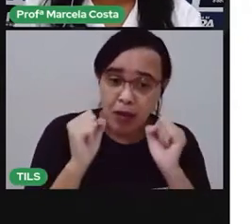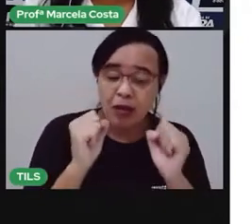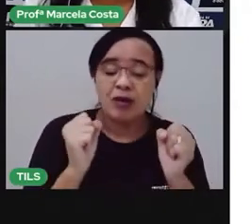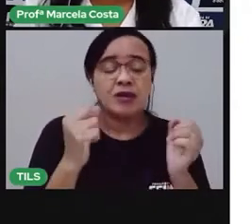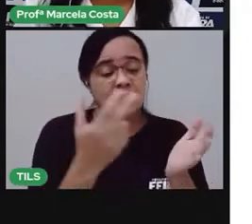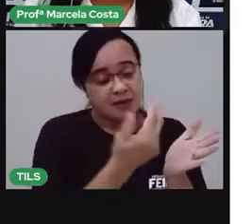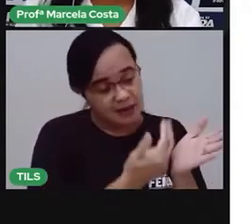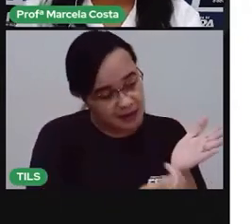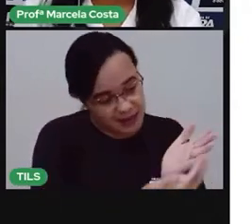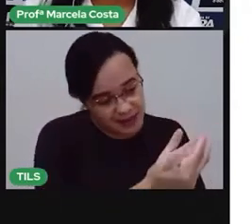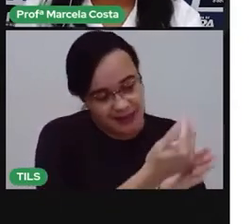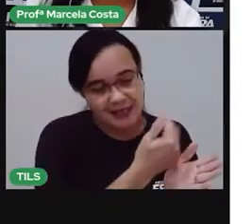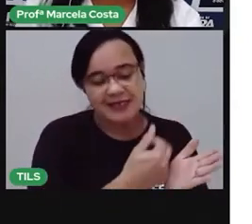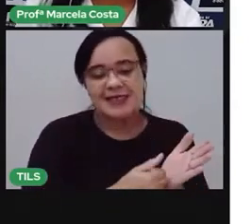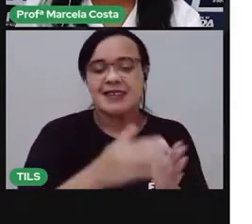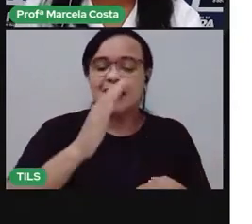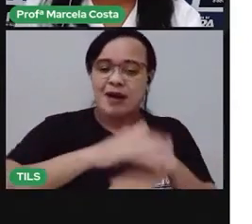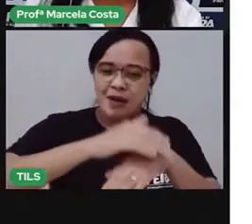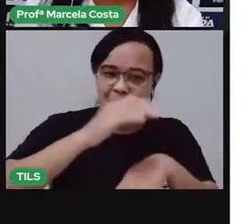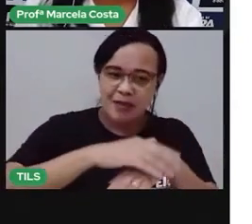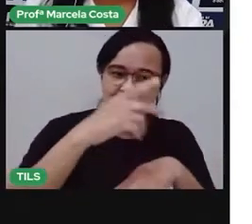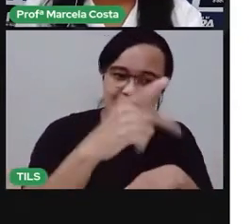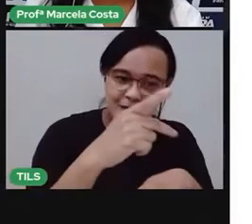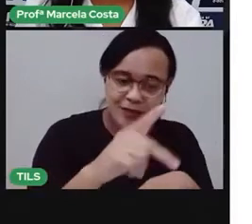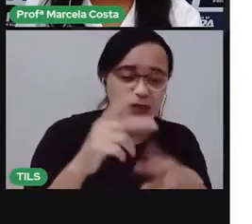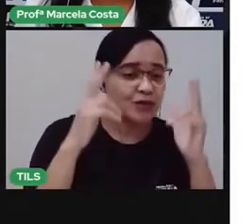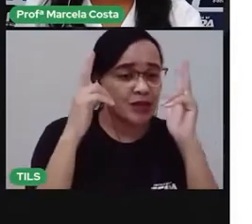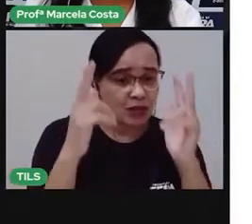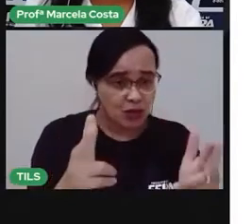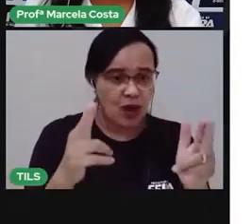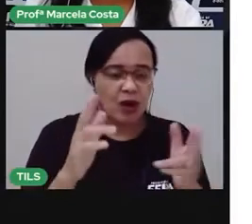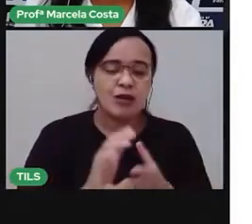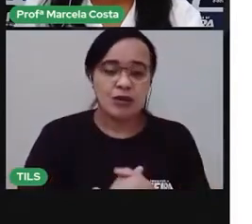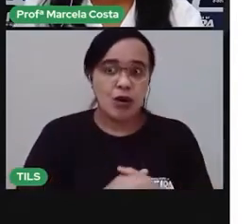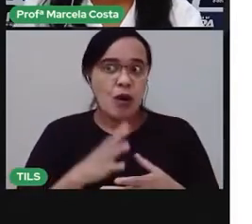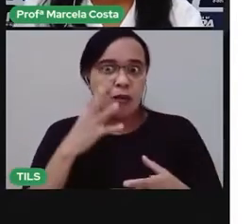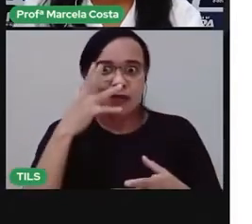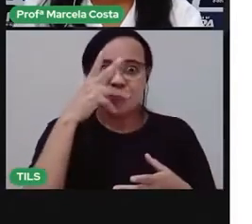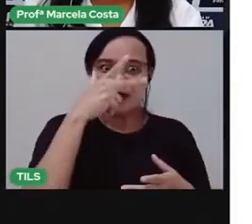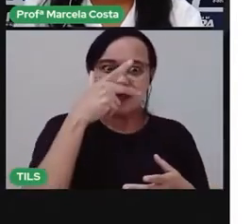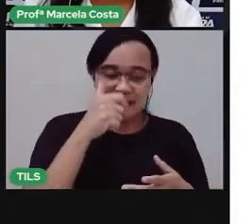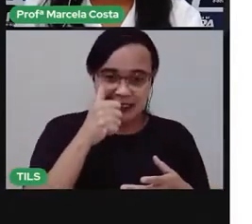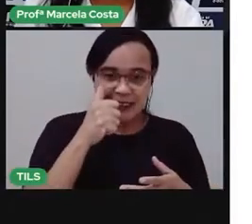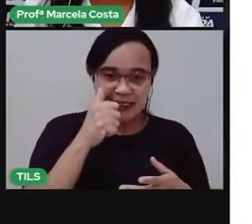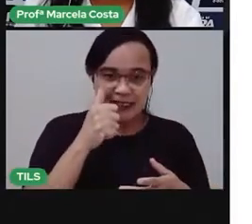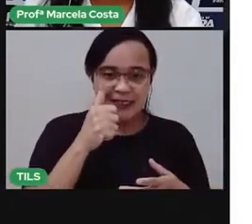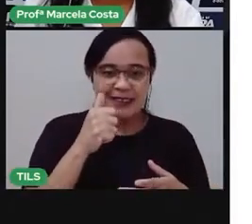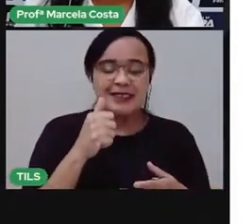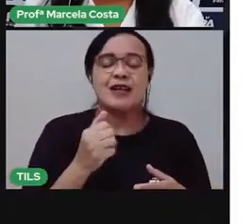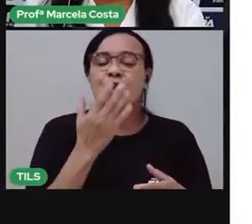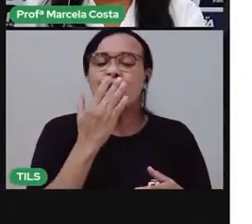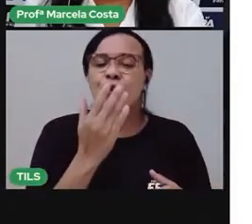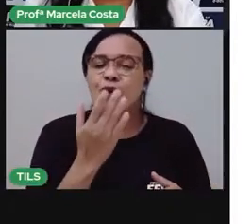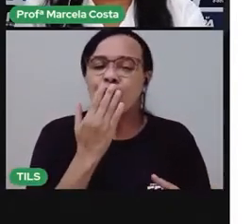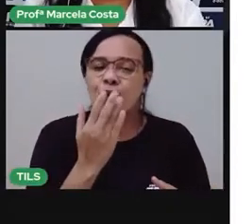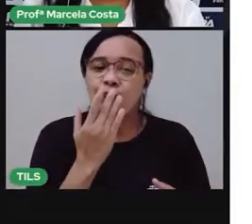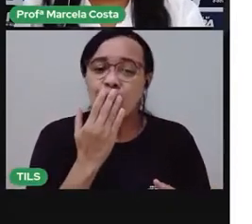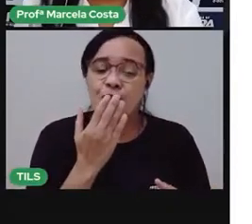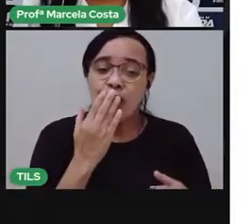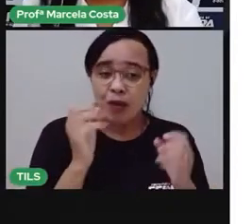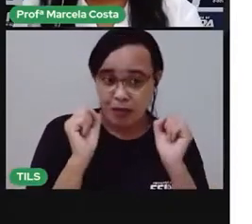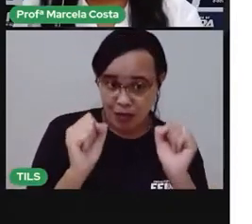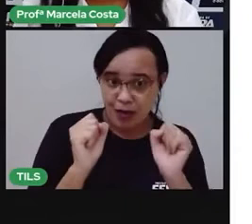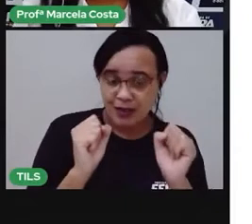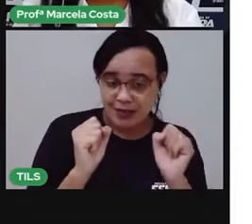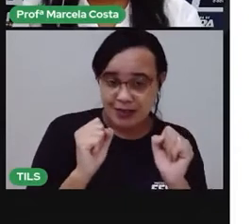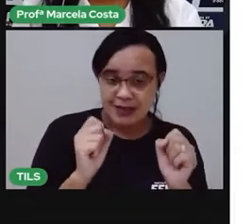melhor goste pra gente, como é o seu lar. Deixa ele bem bonito. Colore ele. E aí, depois,